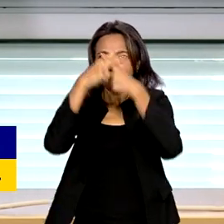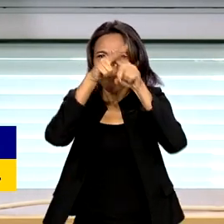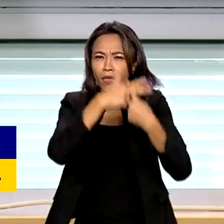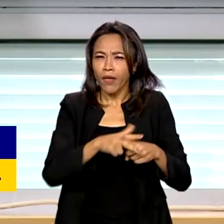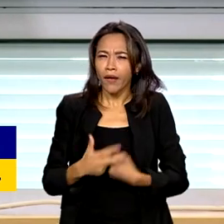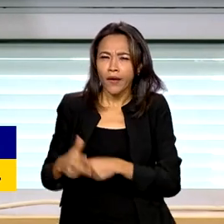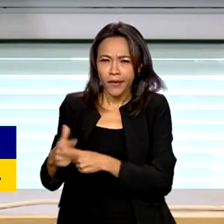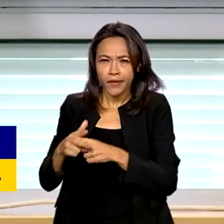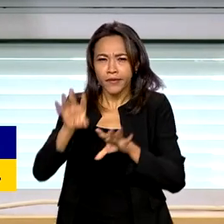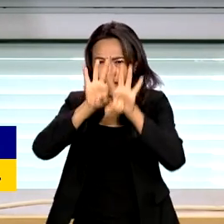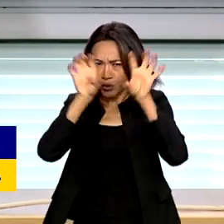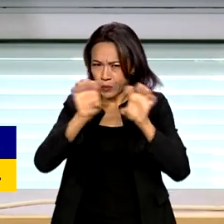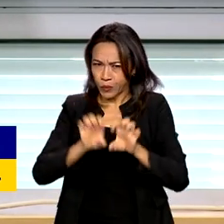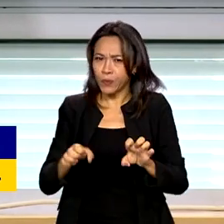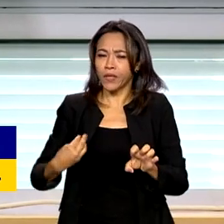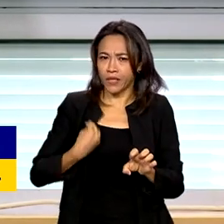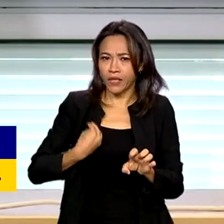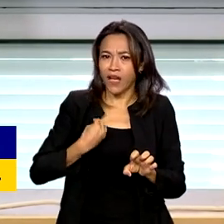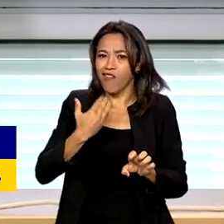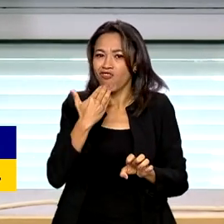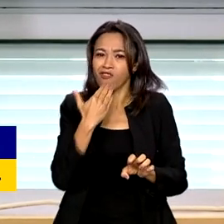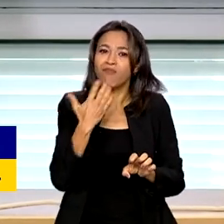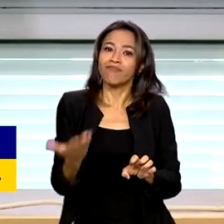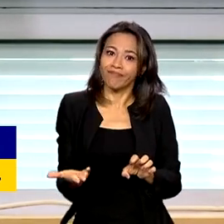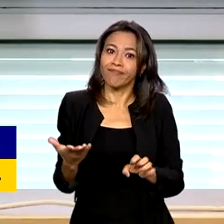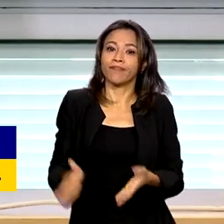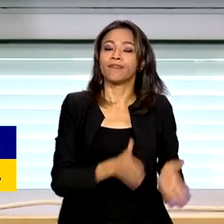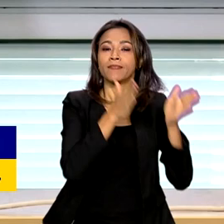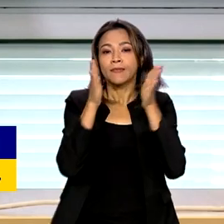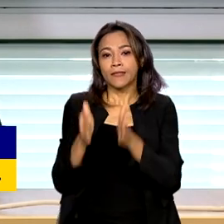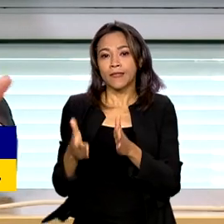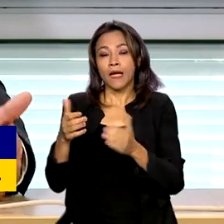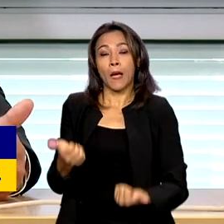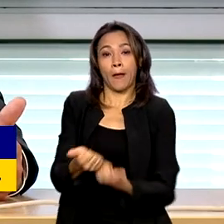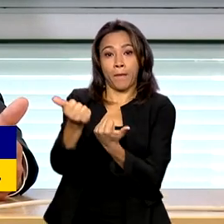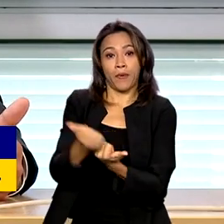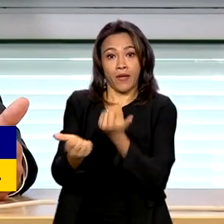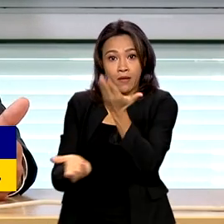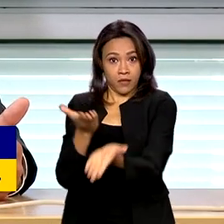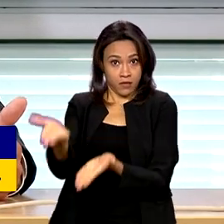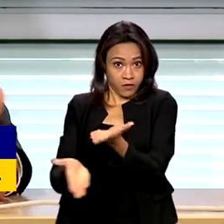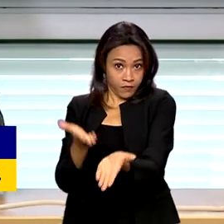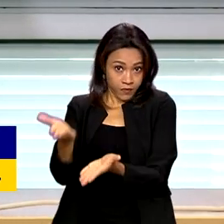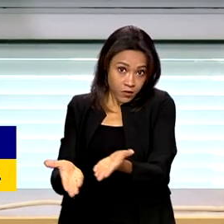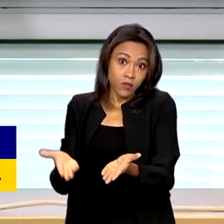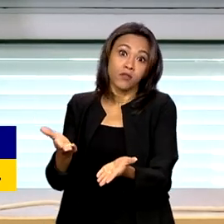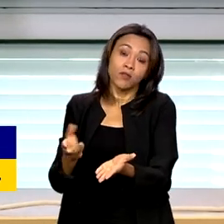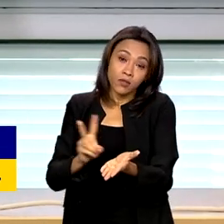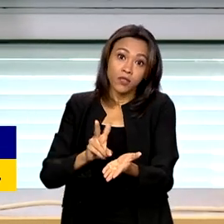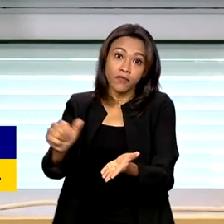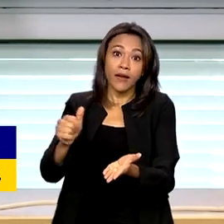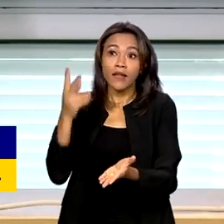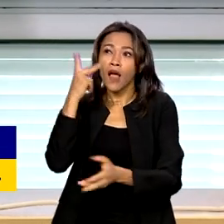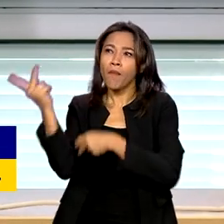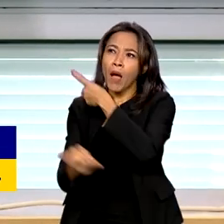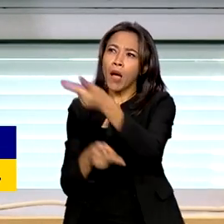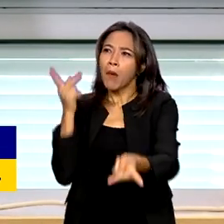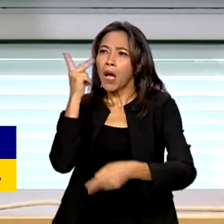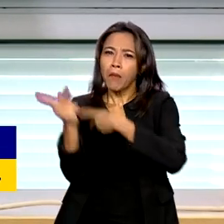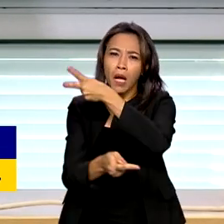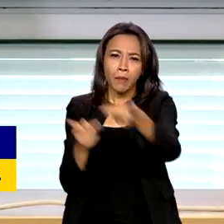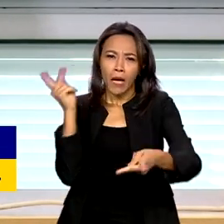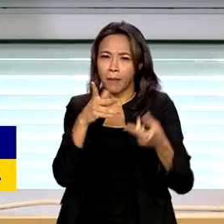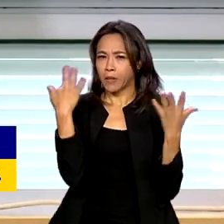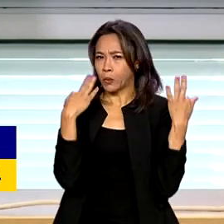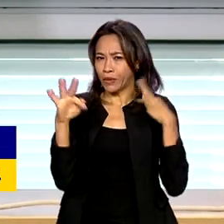existente, apoiamento para o conjunto de serviços que estarão sendo demandados pelos visitantes que estarão